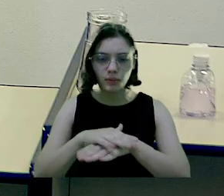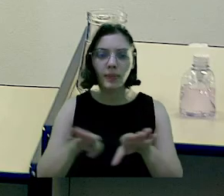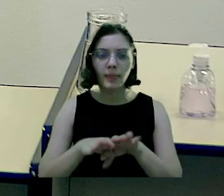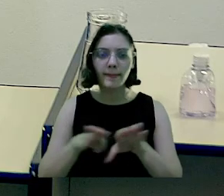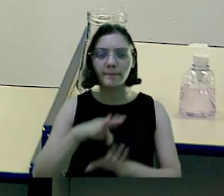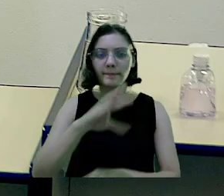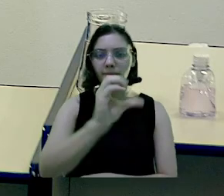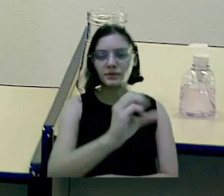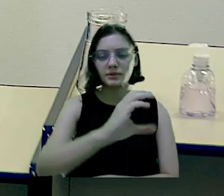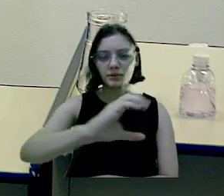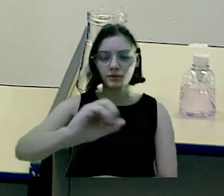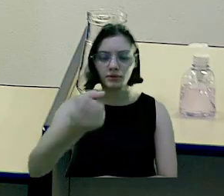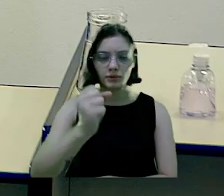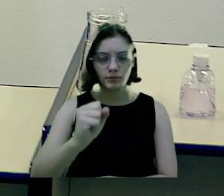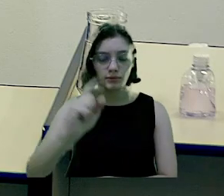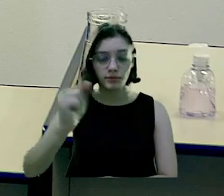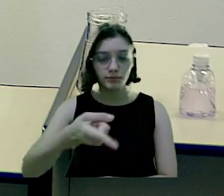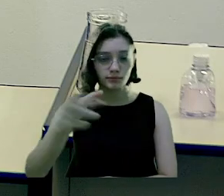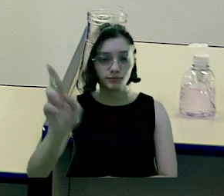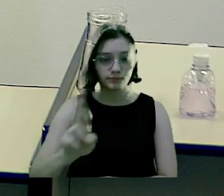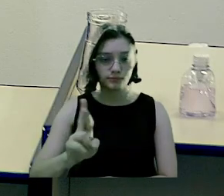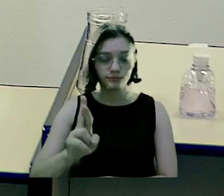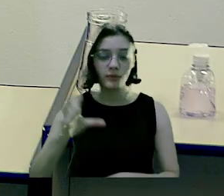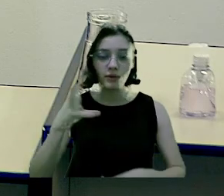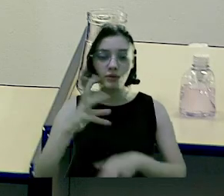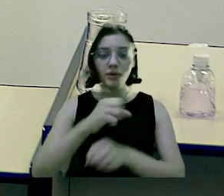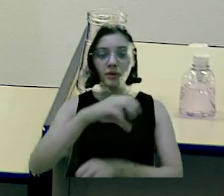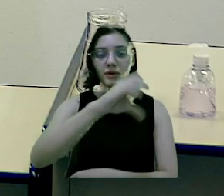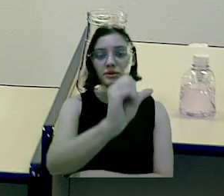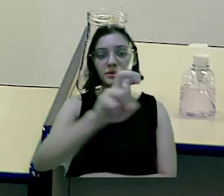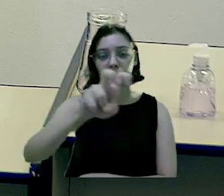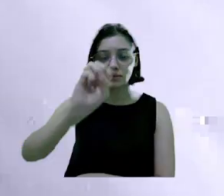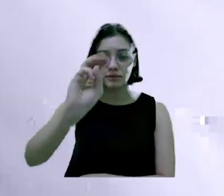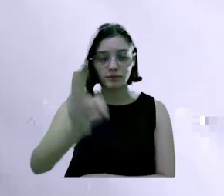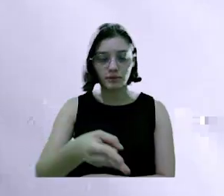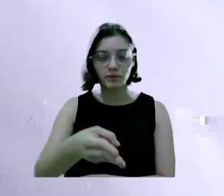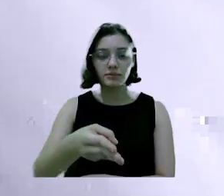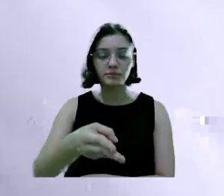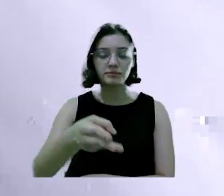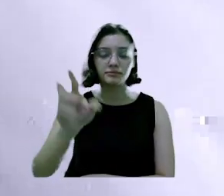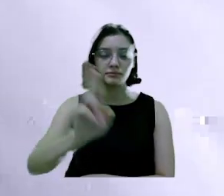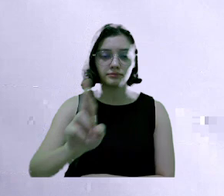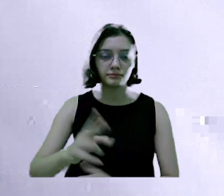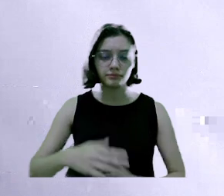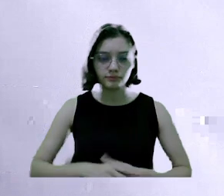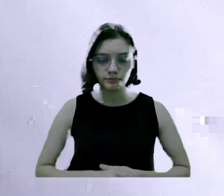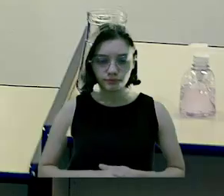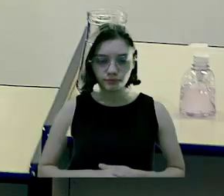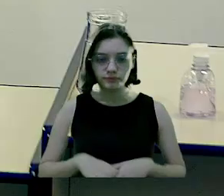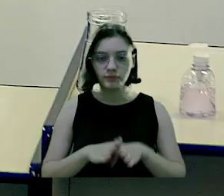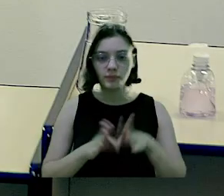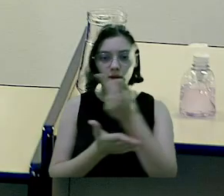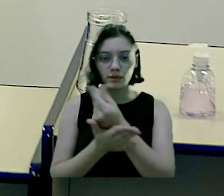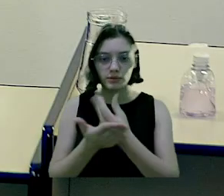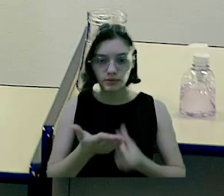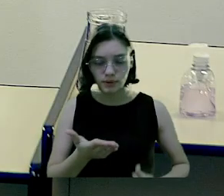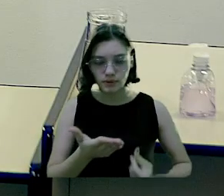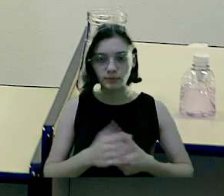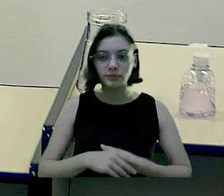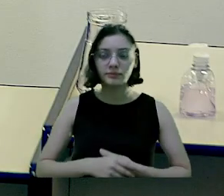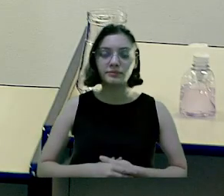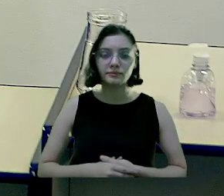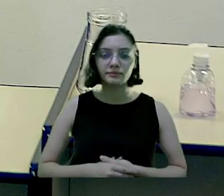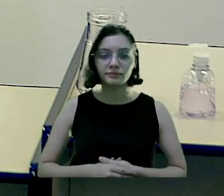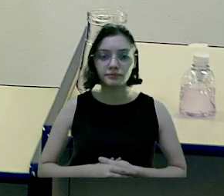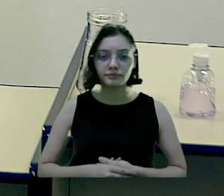contingência, R 608.000,00, total R$ 75.450.000,00, despesas